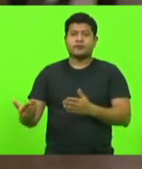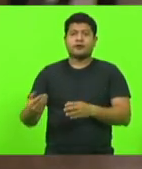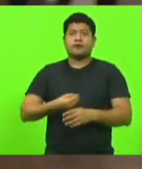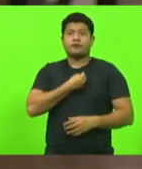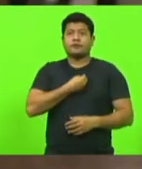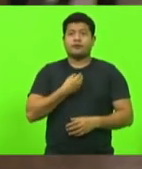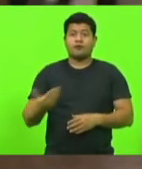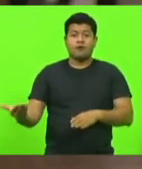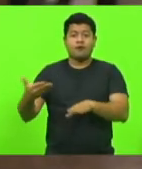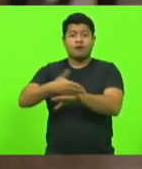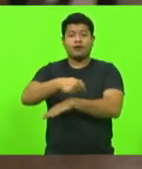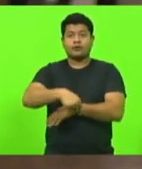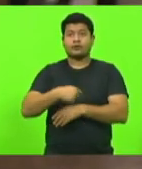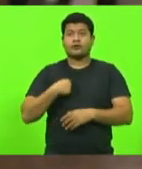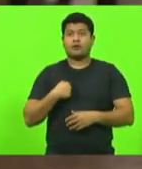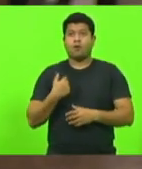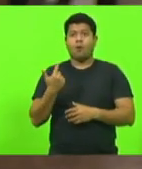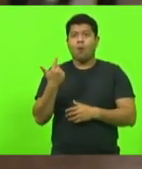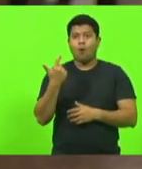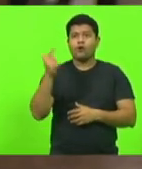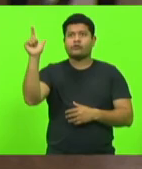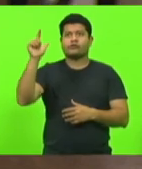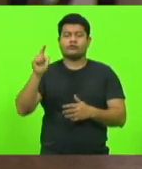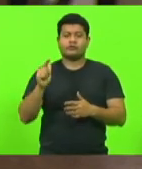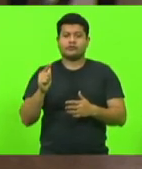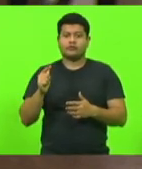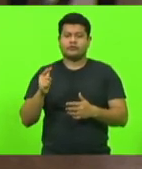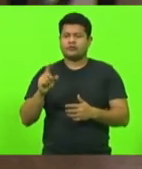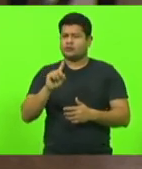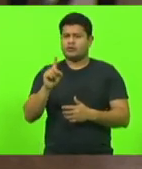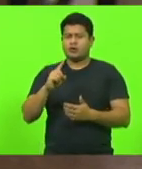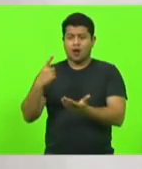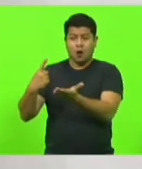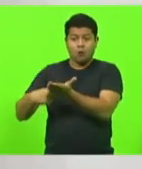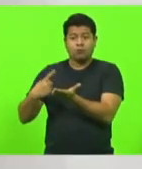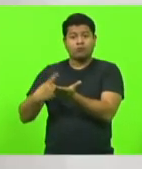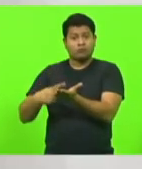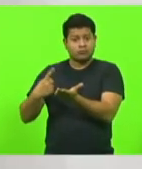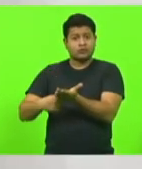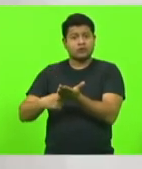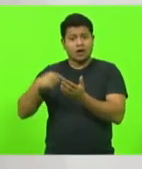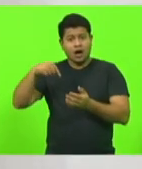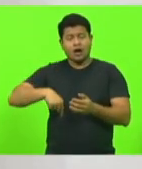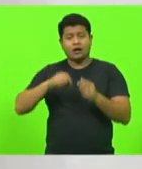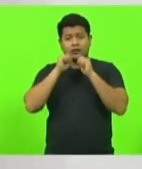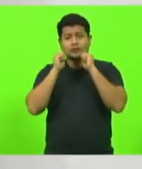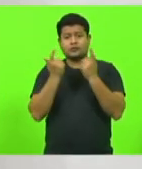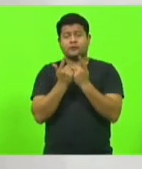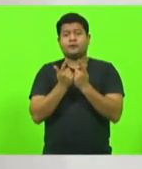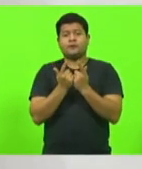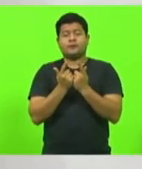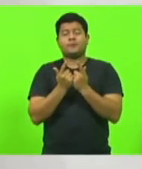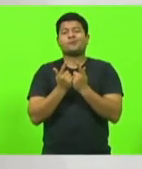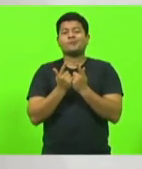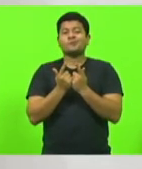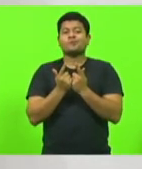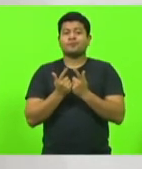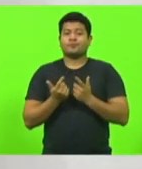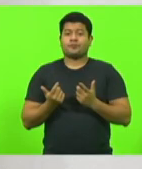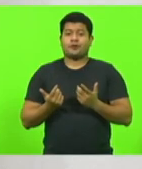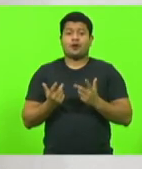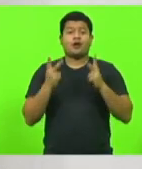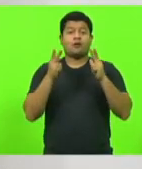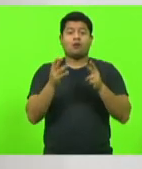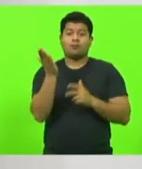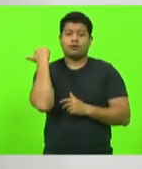outra versão fora dessa. É um combinado que existe aqui dentro. Há exemplo do que foi com a Iresa. A